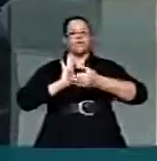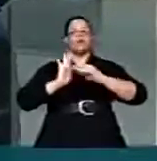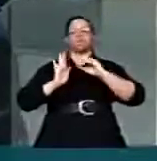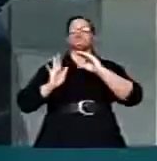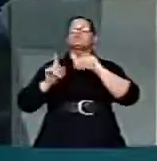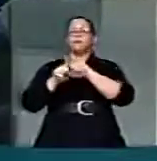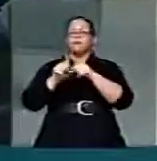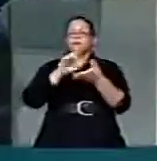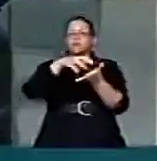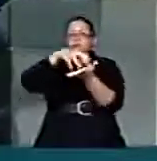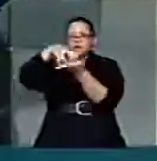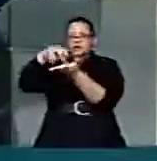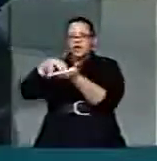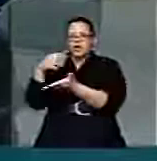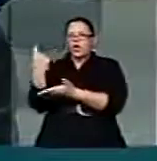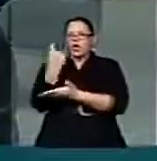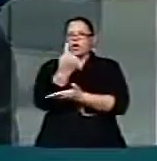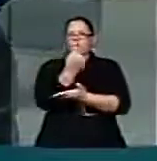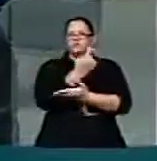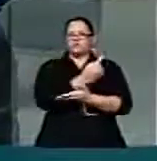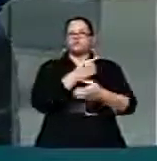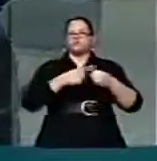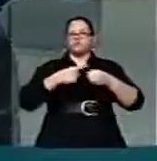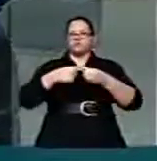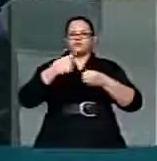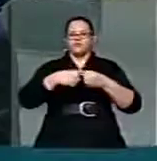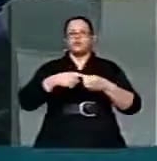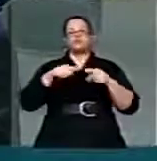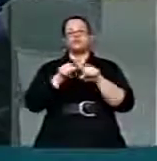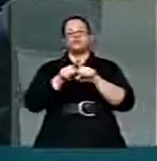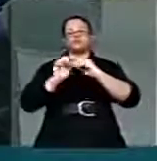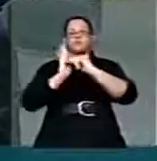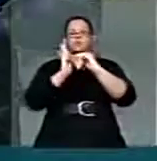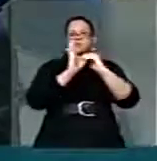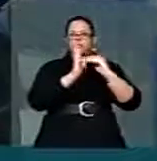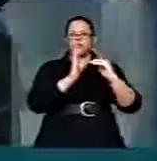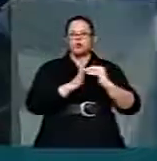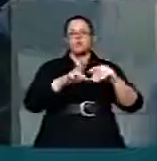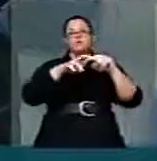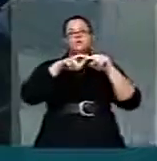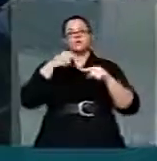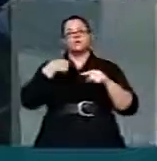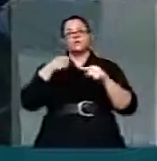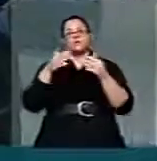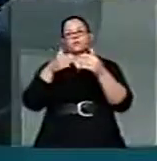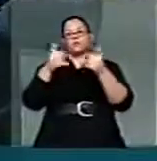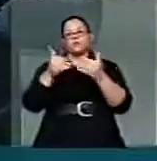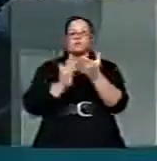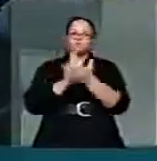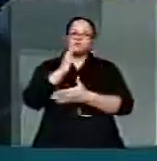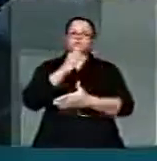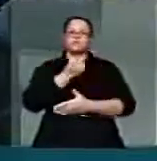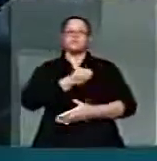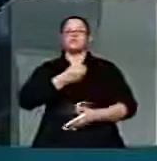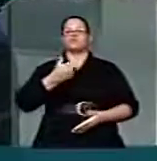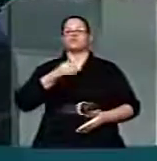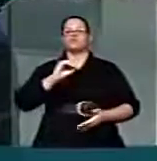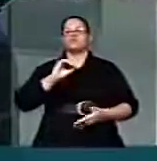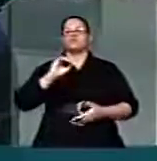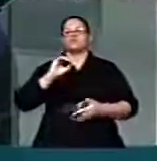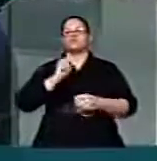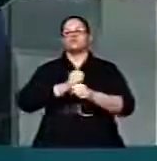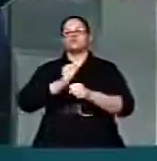Senado Federal. É por esse motivo que eu peço por essa Casa a aprovação do Projeto de Lei nº 1080 de